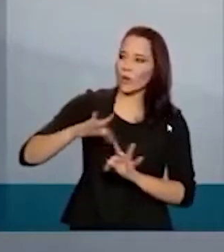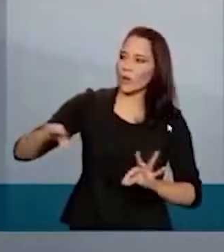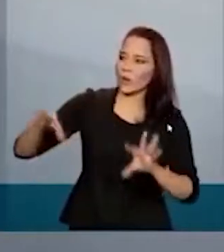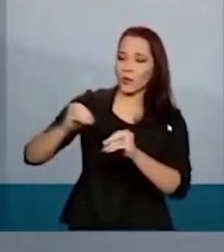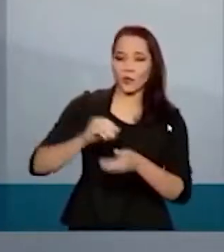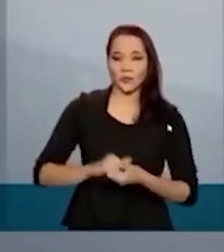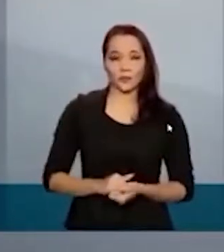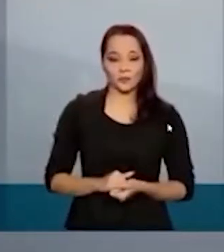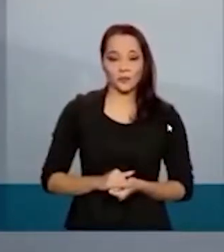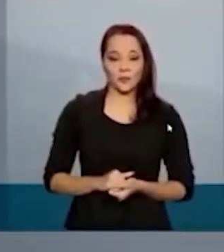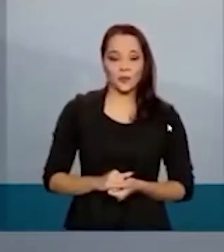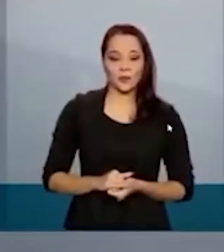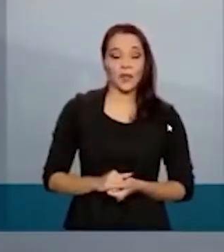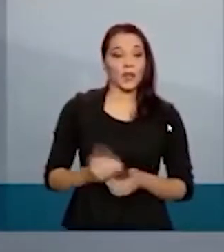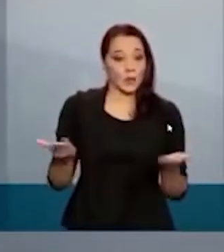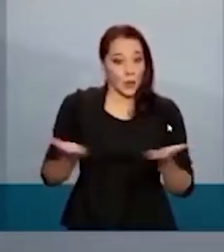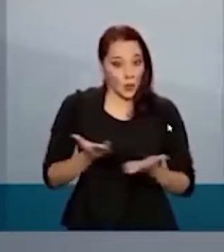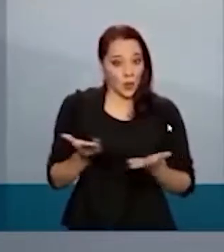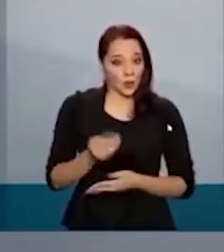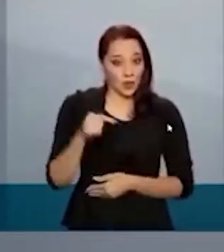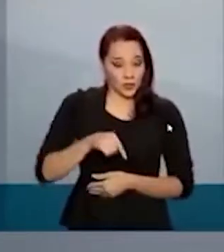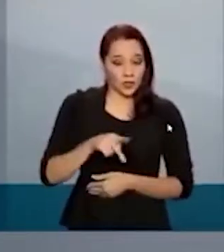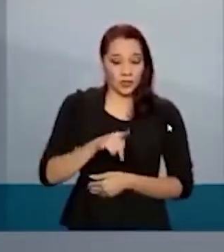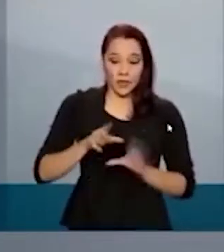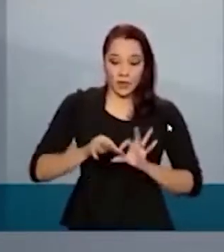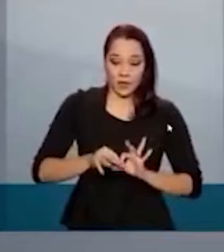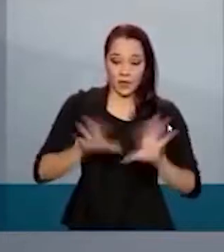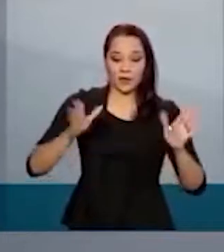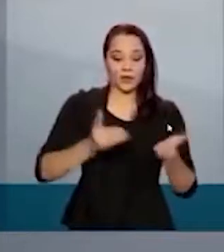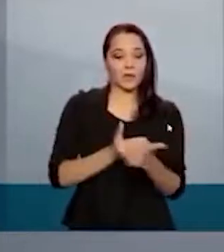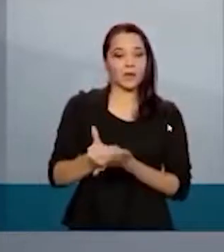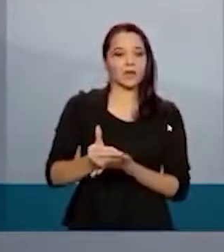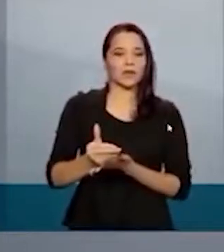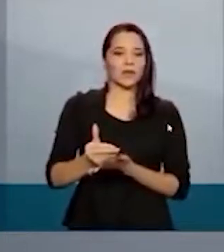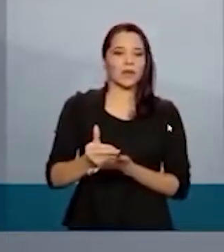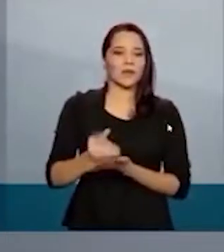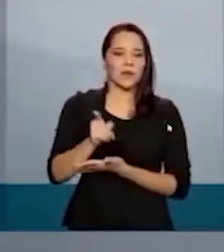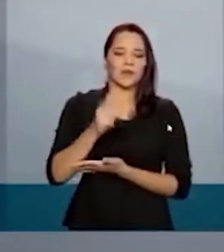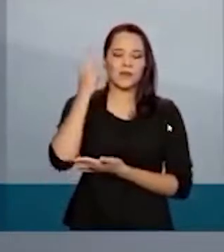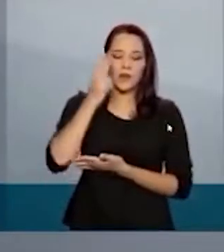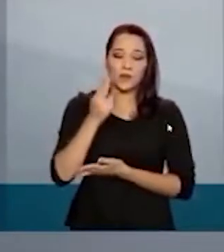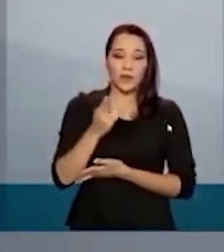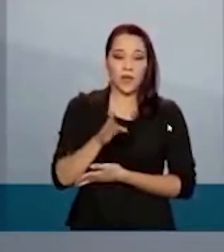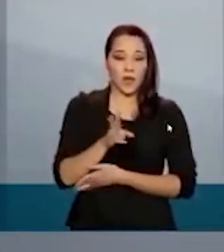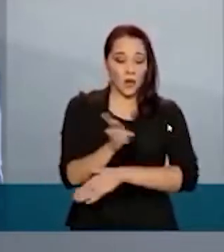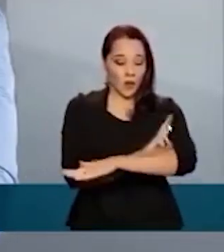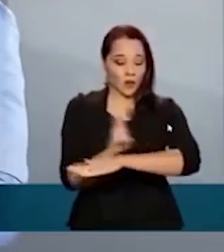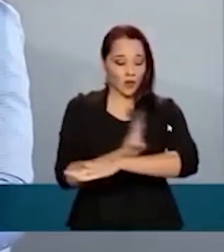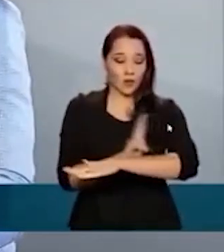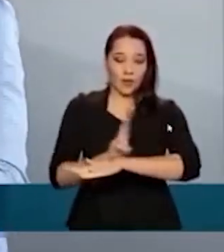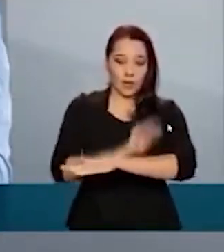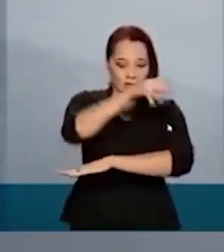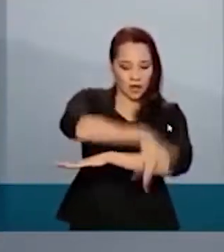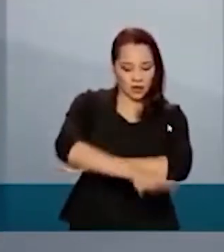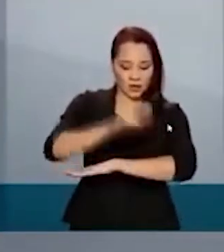Foz do Iguaçu também vai ganhar, no dia de hoje, a gente lança a pedra fundamental para a tão sonhada duplicação da rodovia dos cataratas.